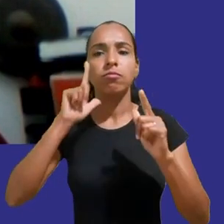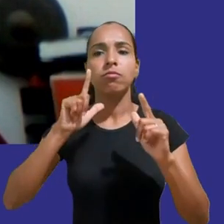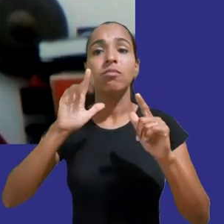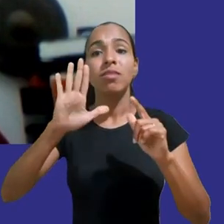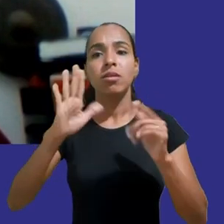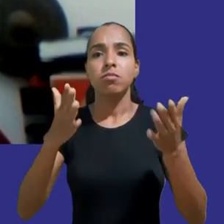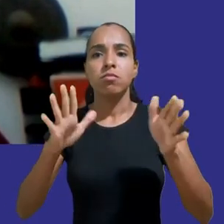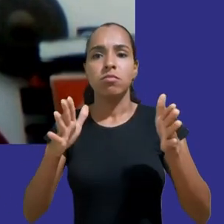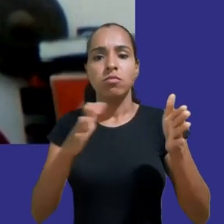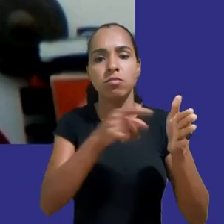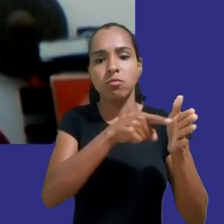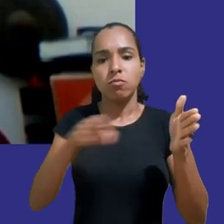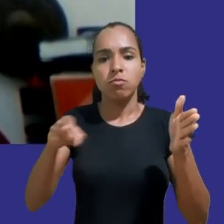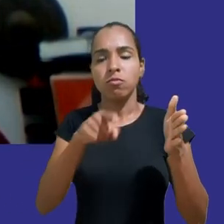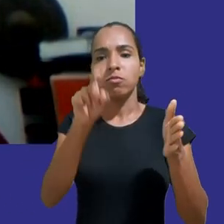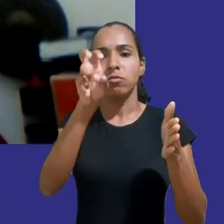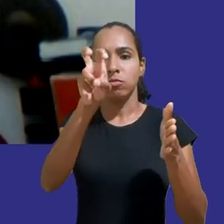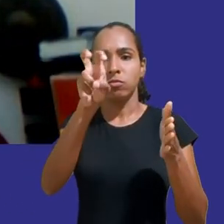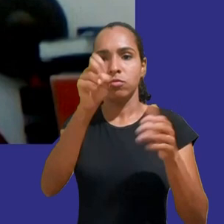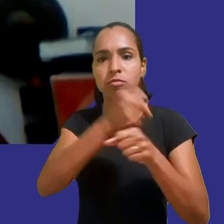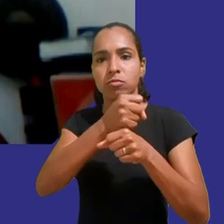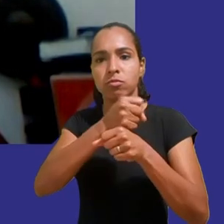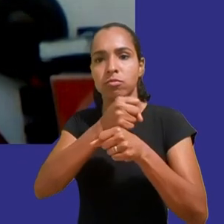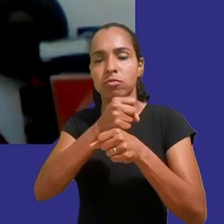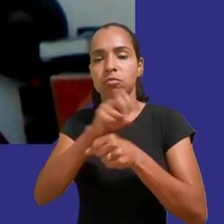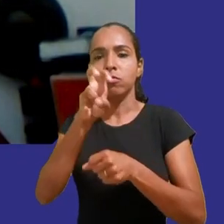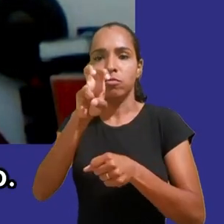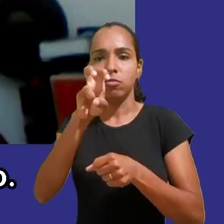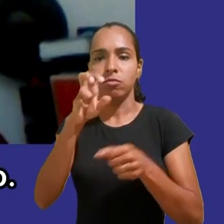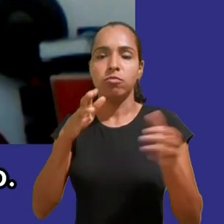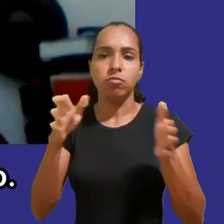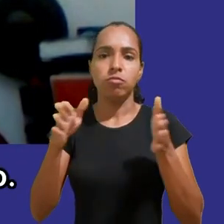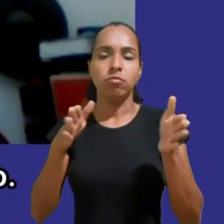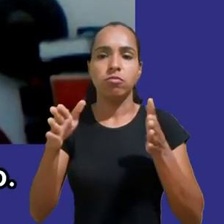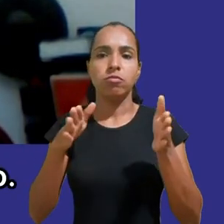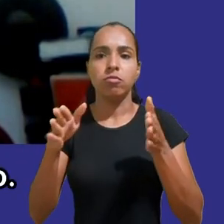desde a primeira instância até a Suprema Corte do Reino Unido